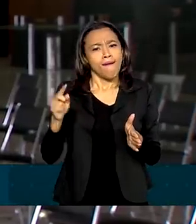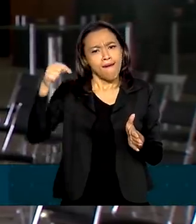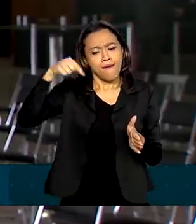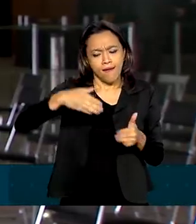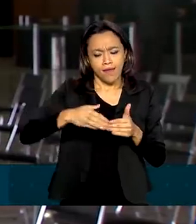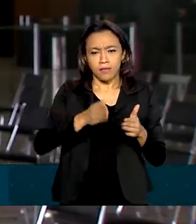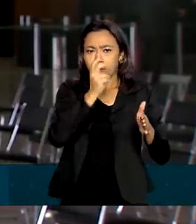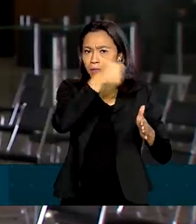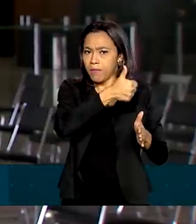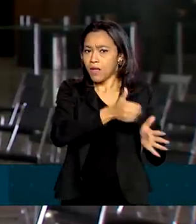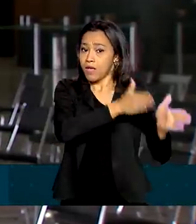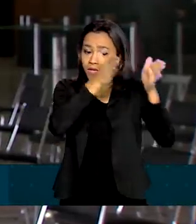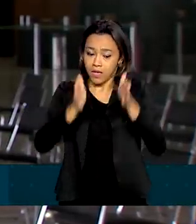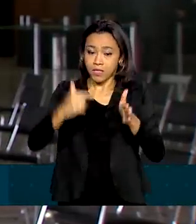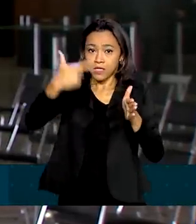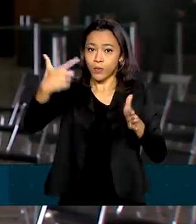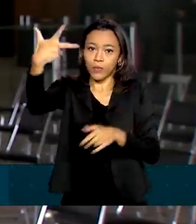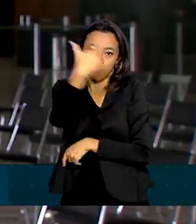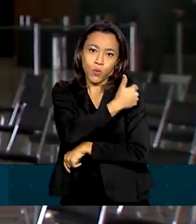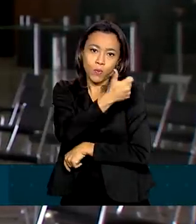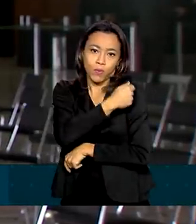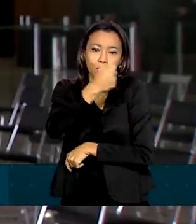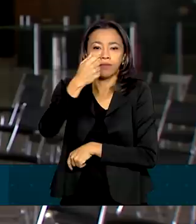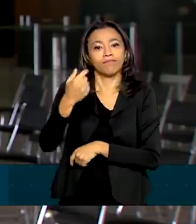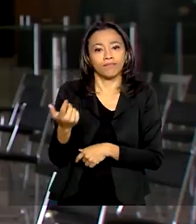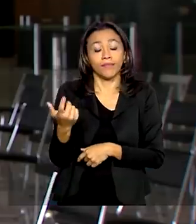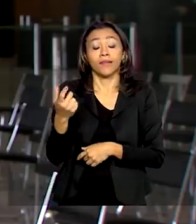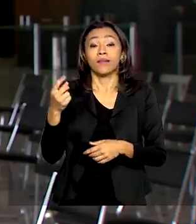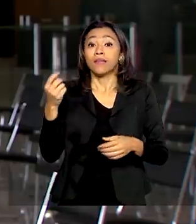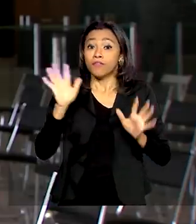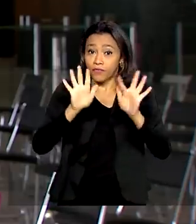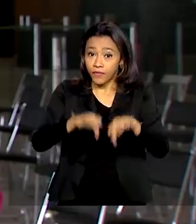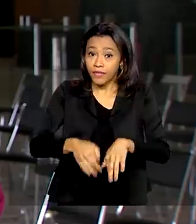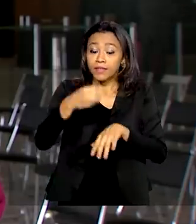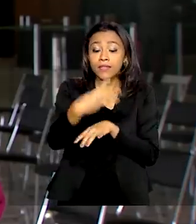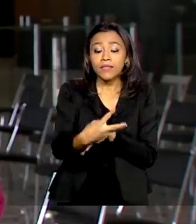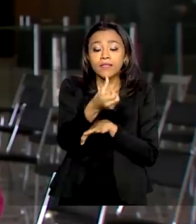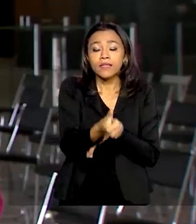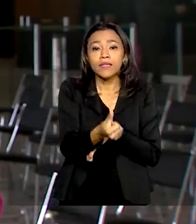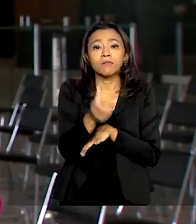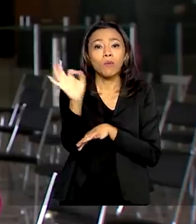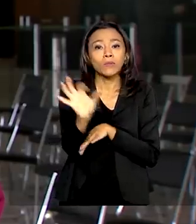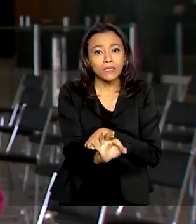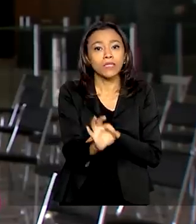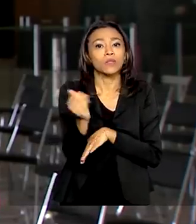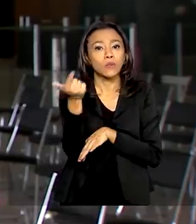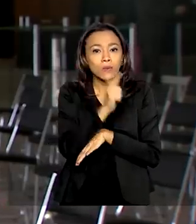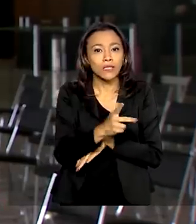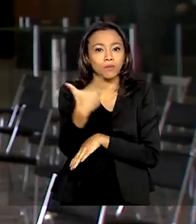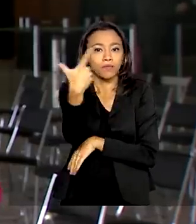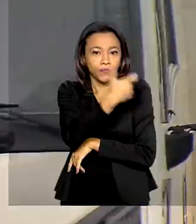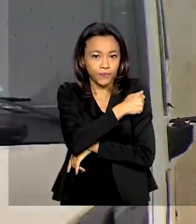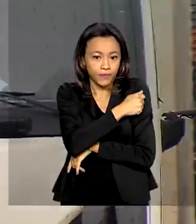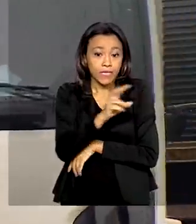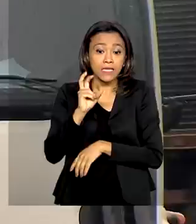segunda etapa da campanha de vacinação chega ao fim com apenas 36% das vacinas dadas. Pelo menos